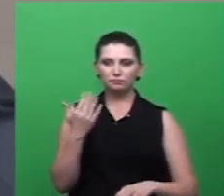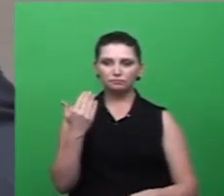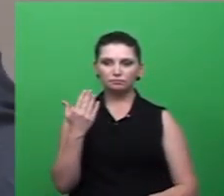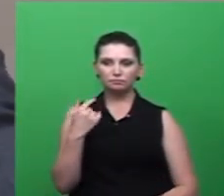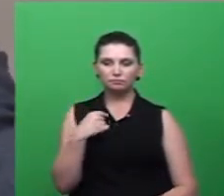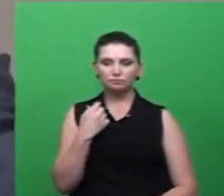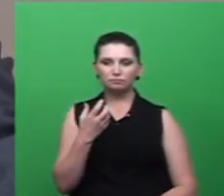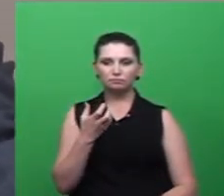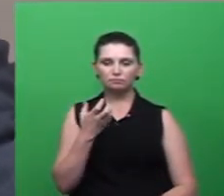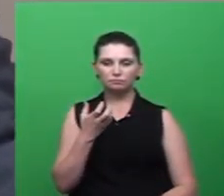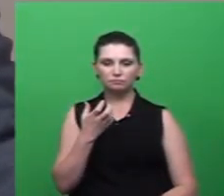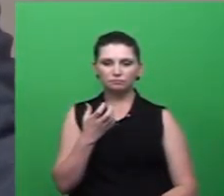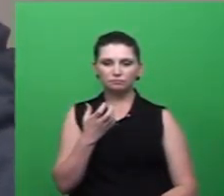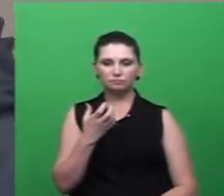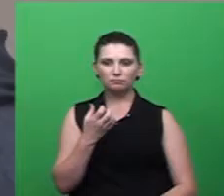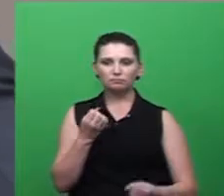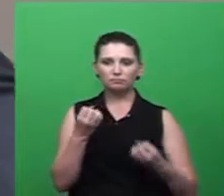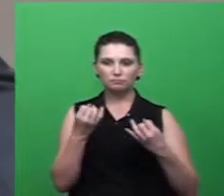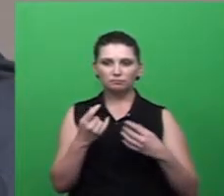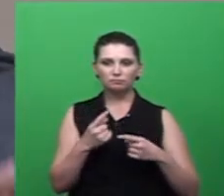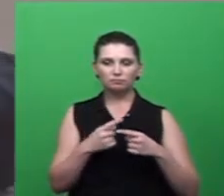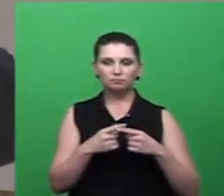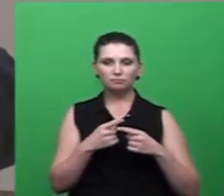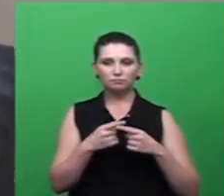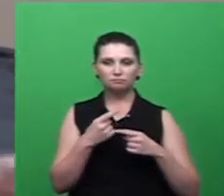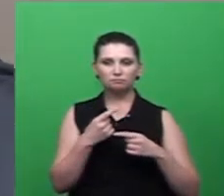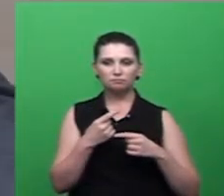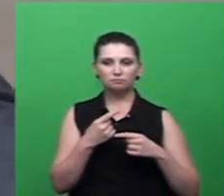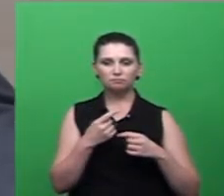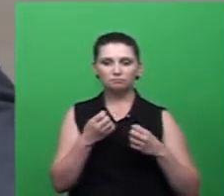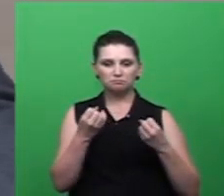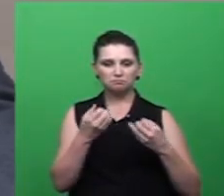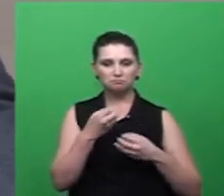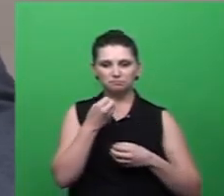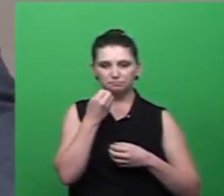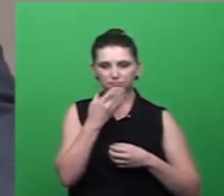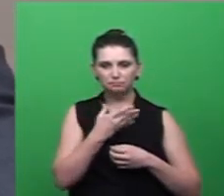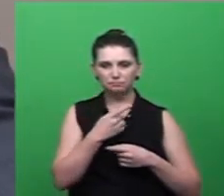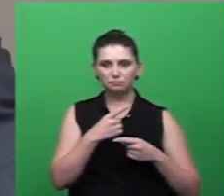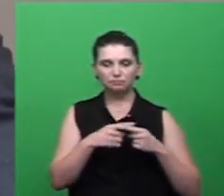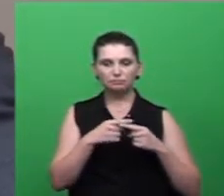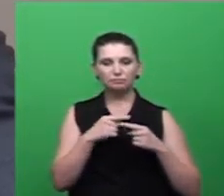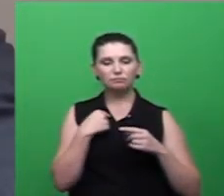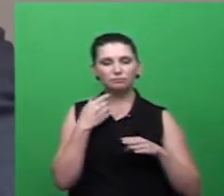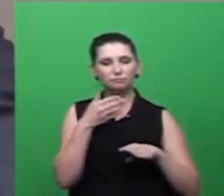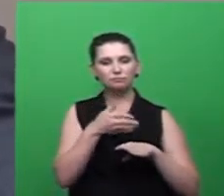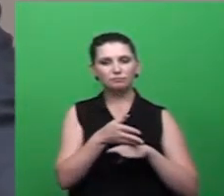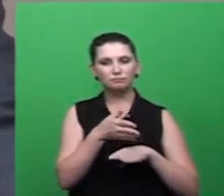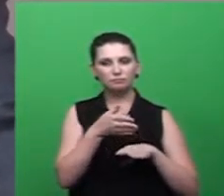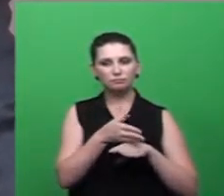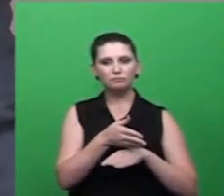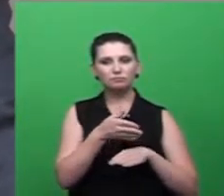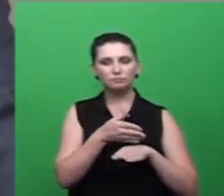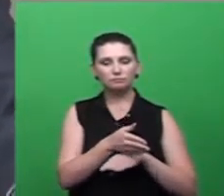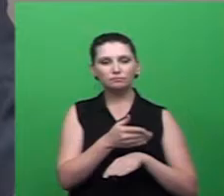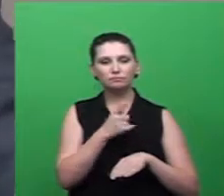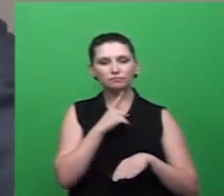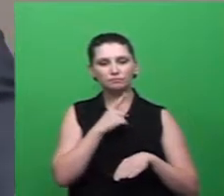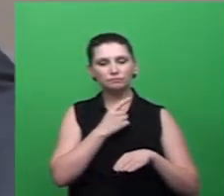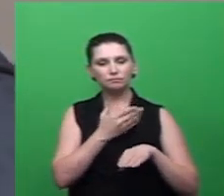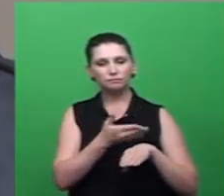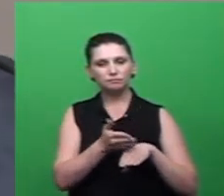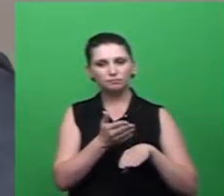tribuna para elogiar visto que no dia naquele dia eu participei daquele treinamento